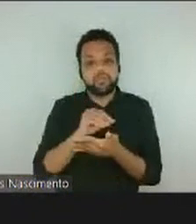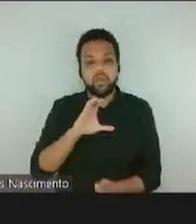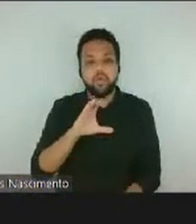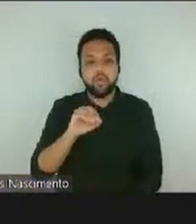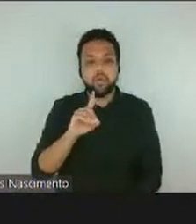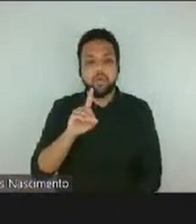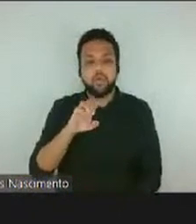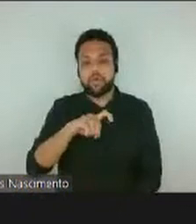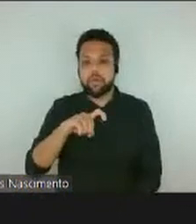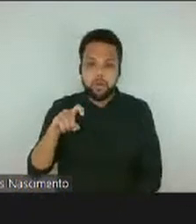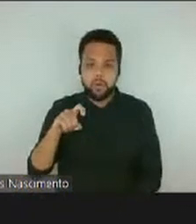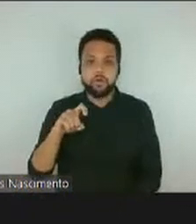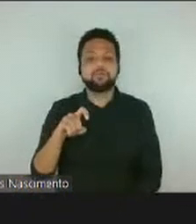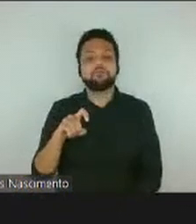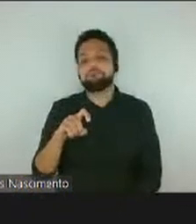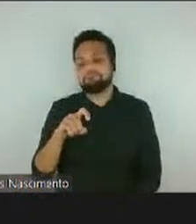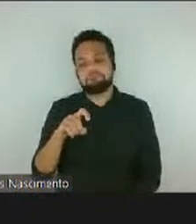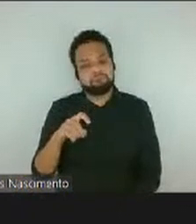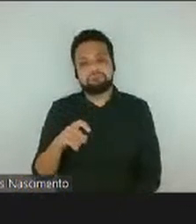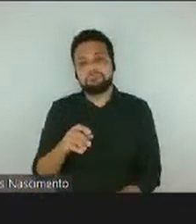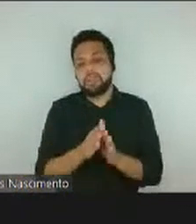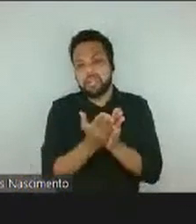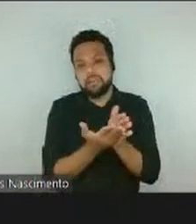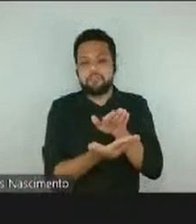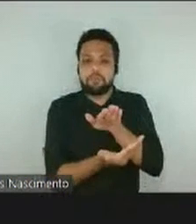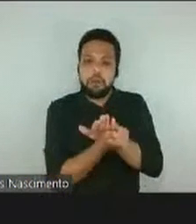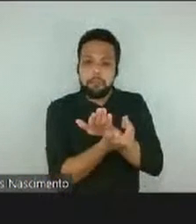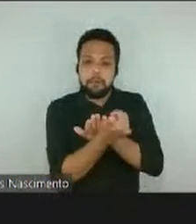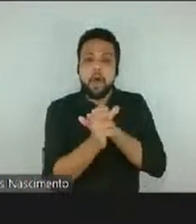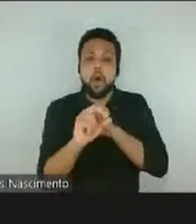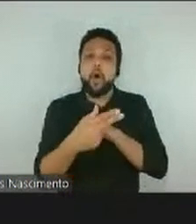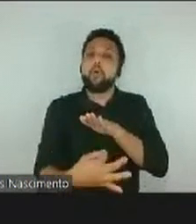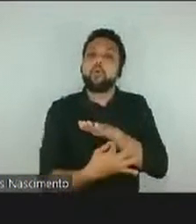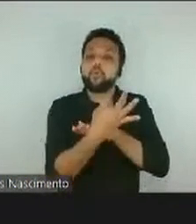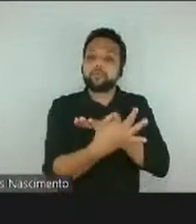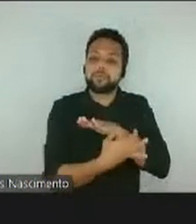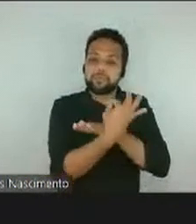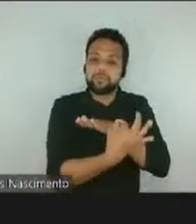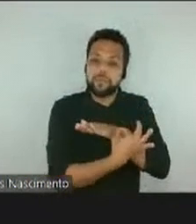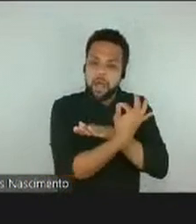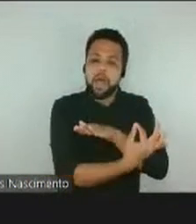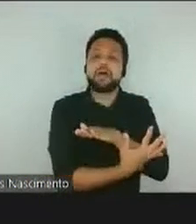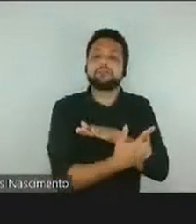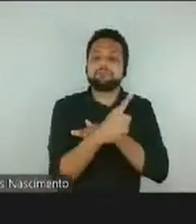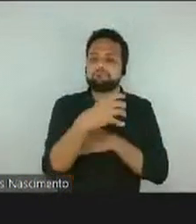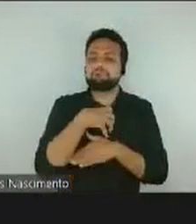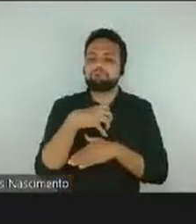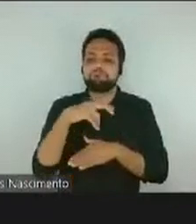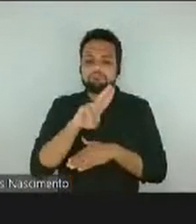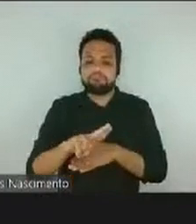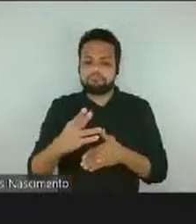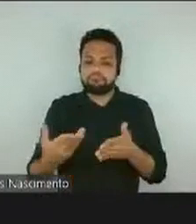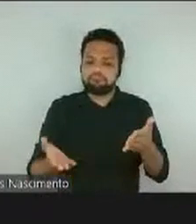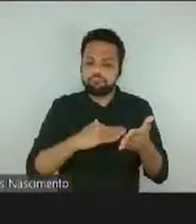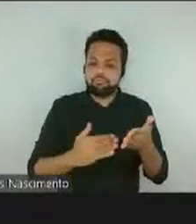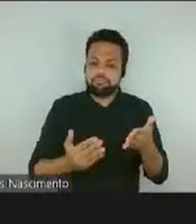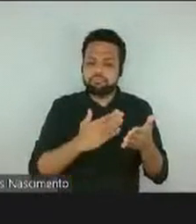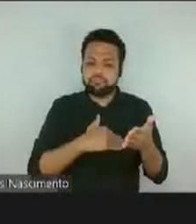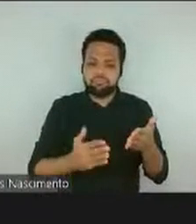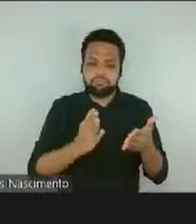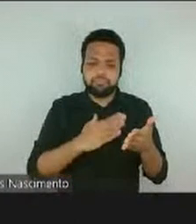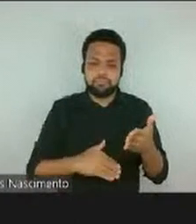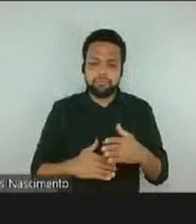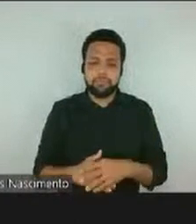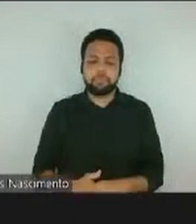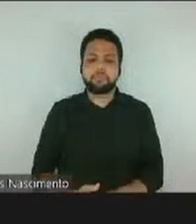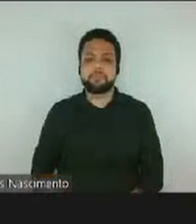comum, grampeado, costurado, que você manuseia as folhas girando uma por uma, virando com a